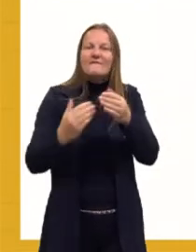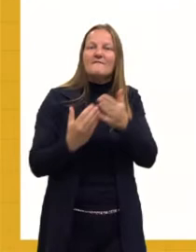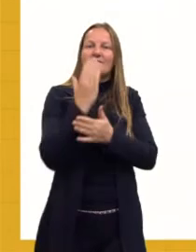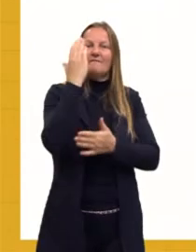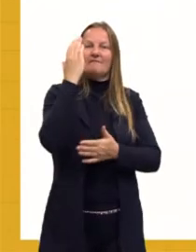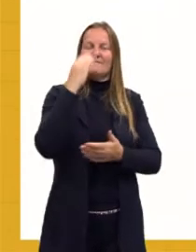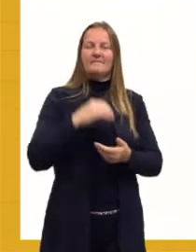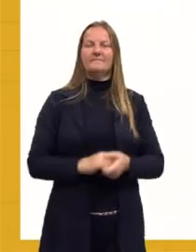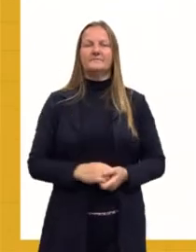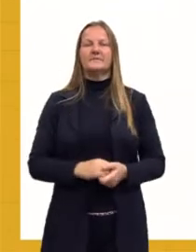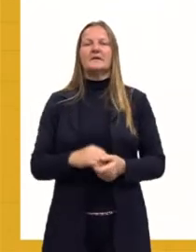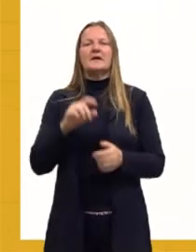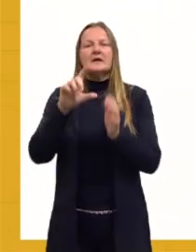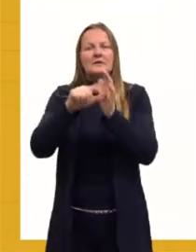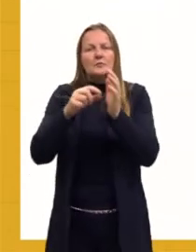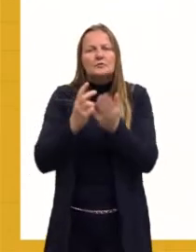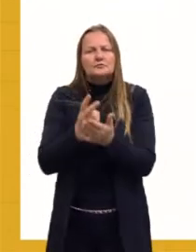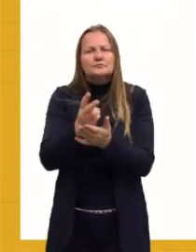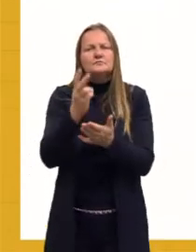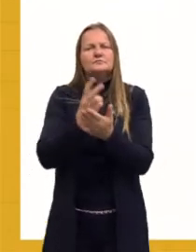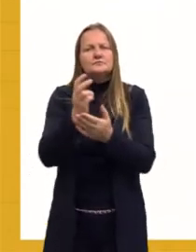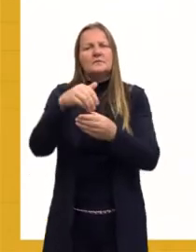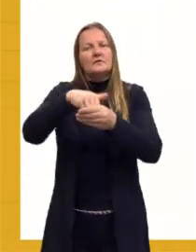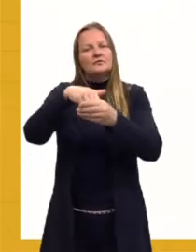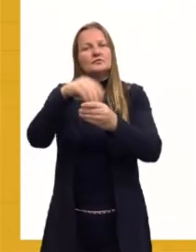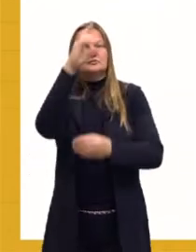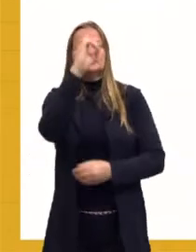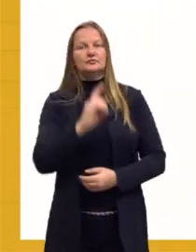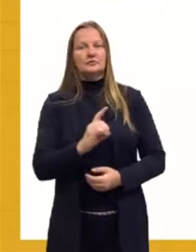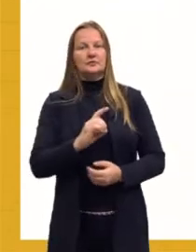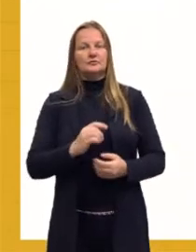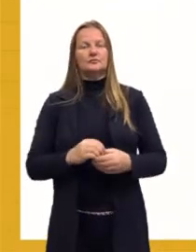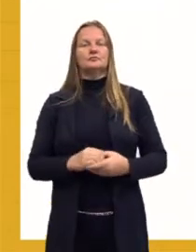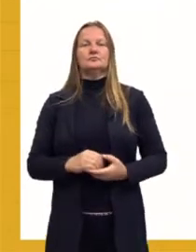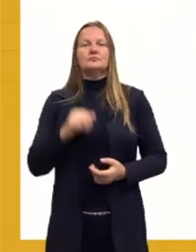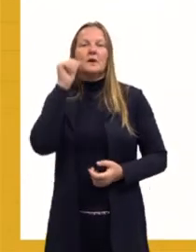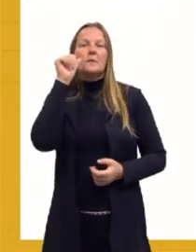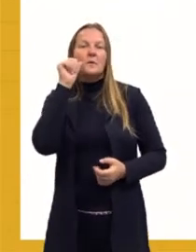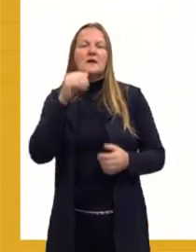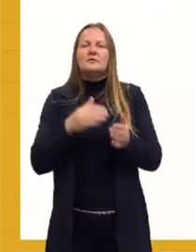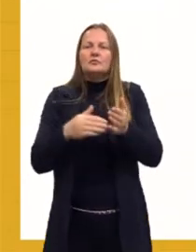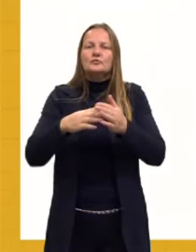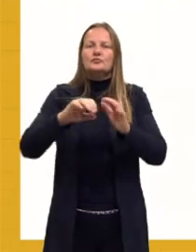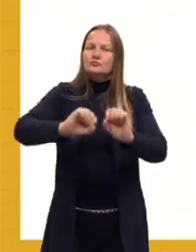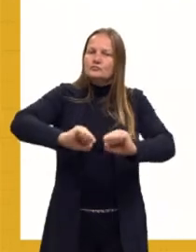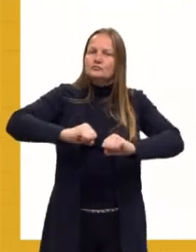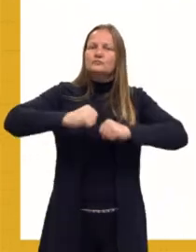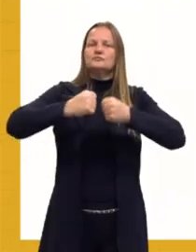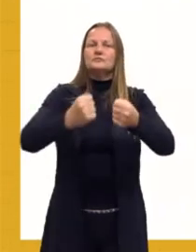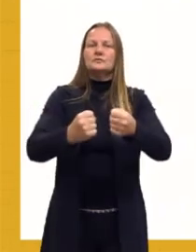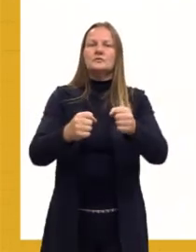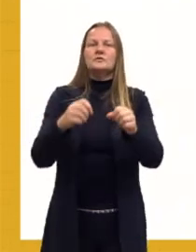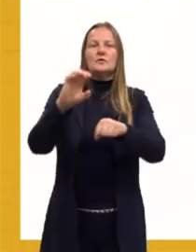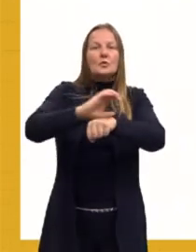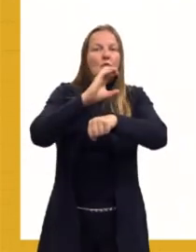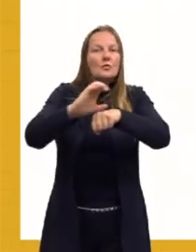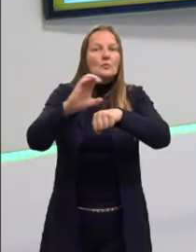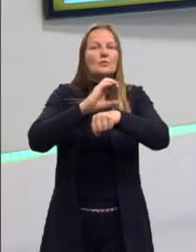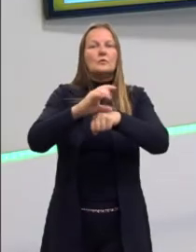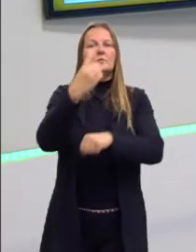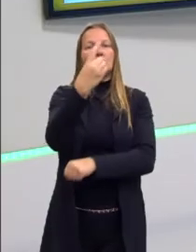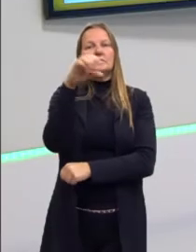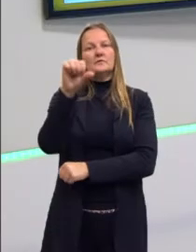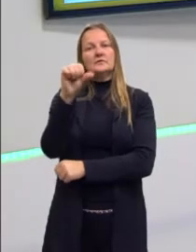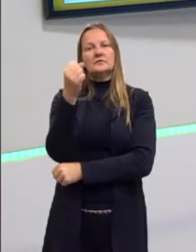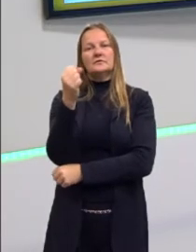cede o direito, então, para as mulheres do voto. E esse direito, ele é reforçado na Constituição de